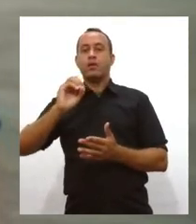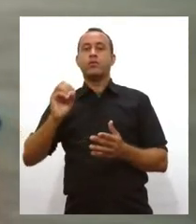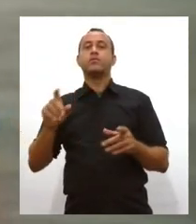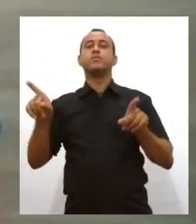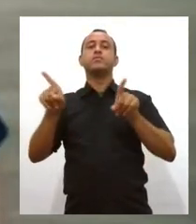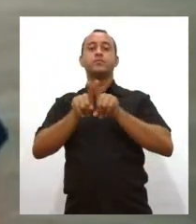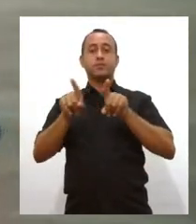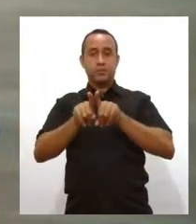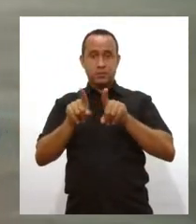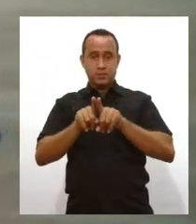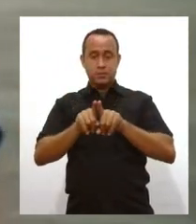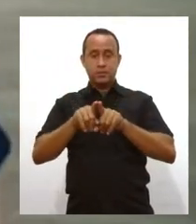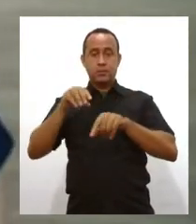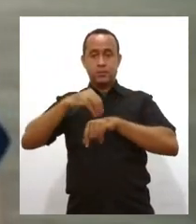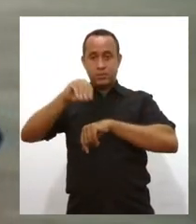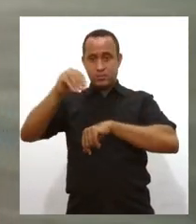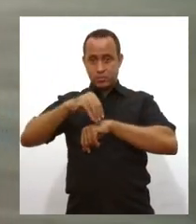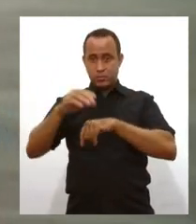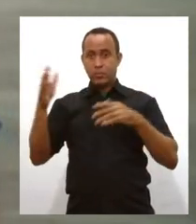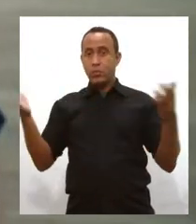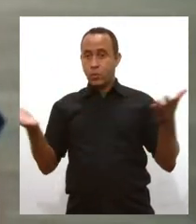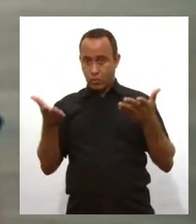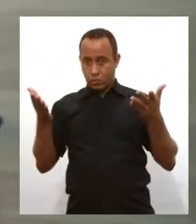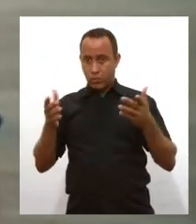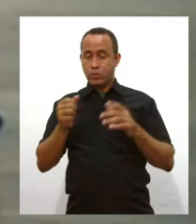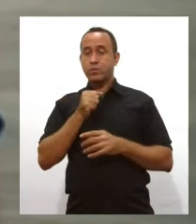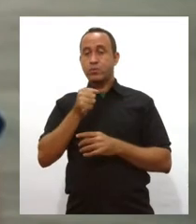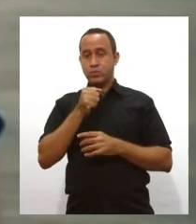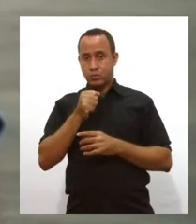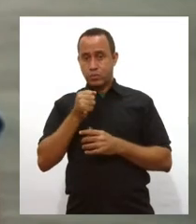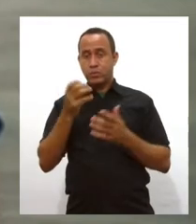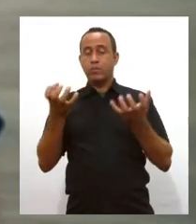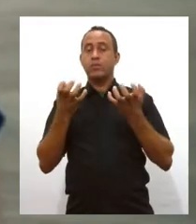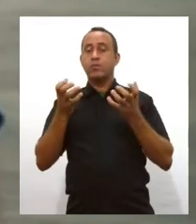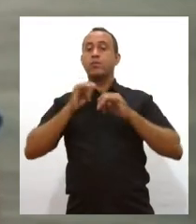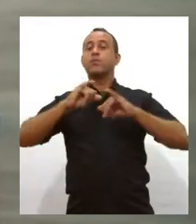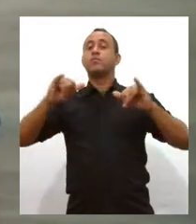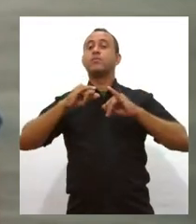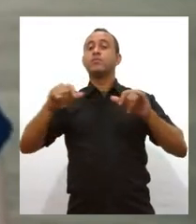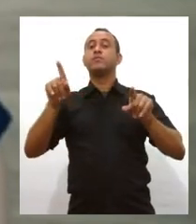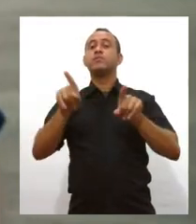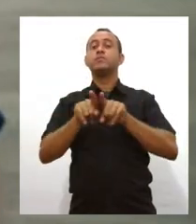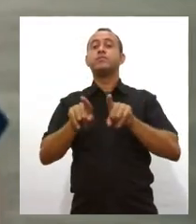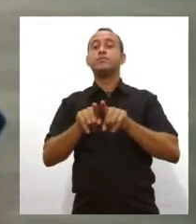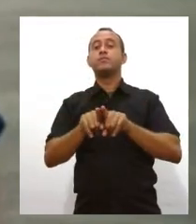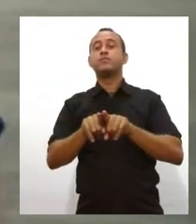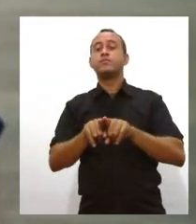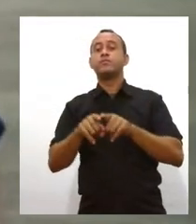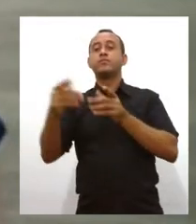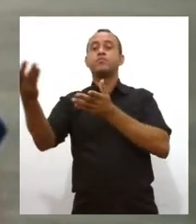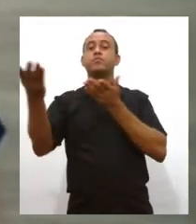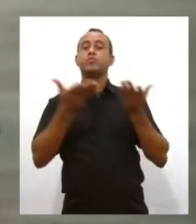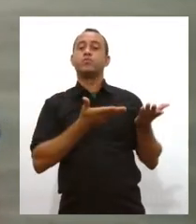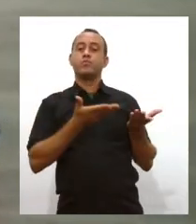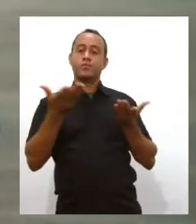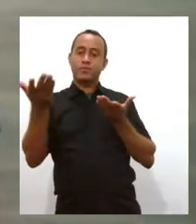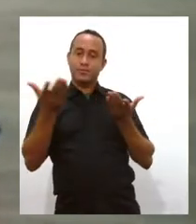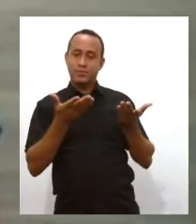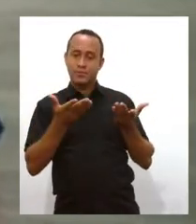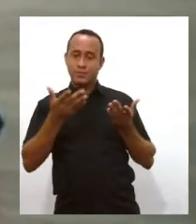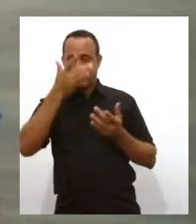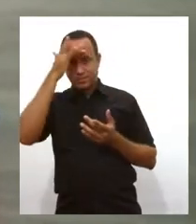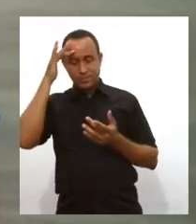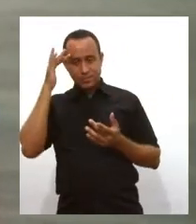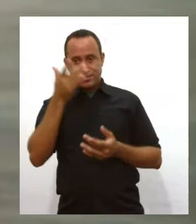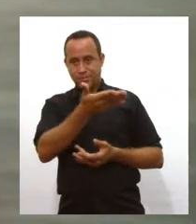parte aqui, minha primeira parte hoje no Jornal da Lese, eu quero informar para vocês também, Silvia, fazer um convite para os telespectadores da